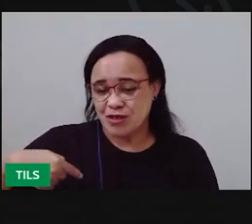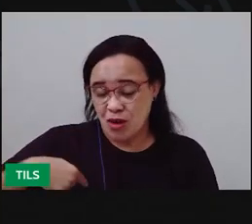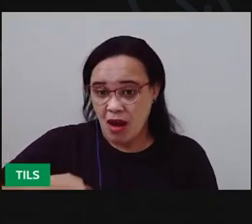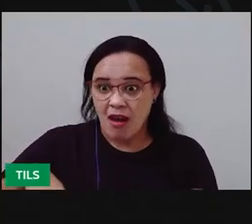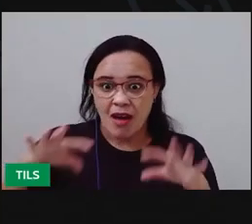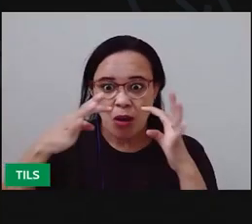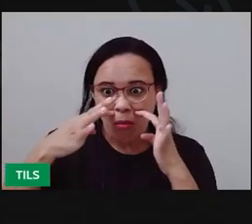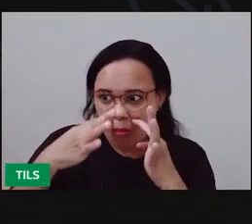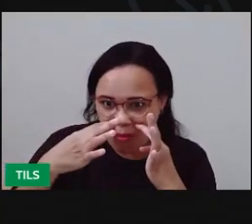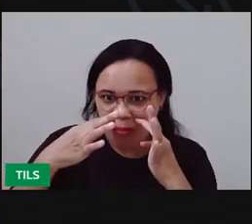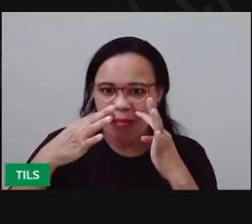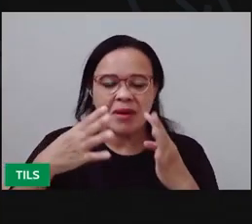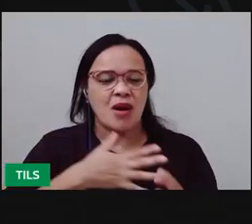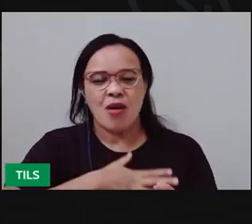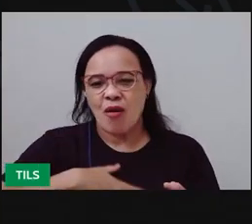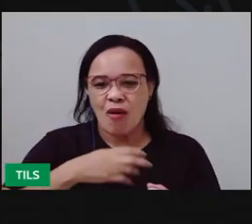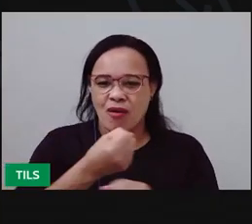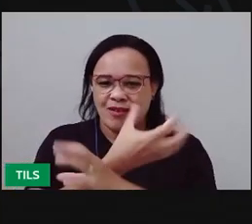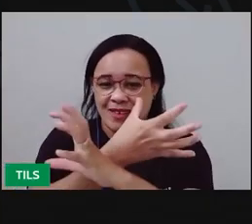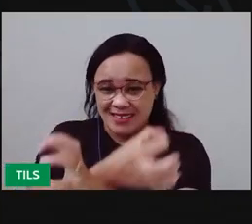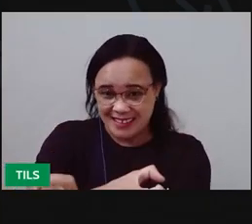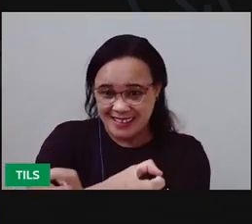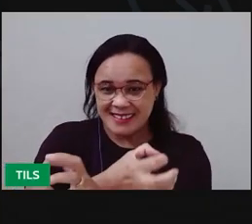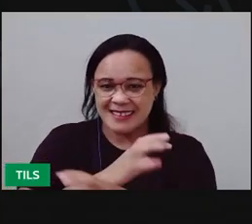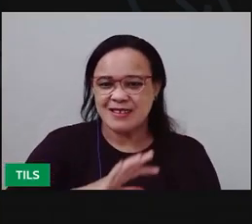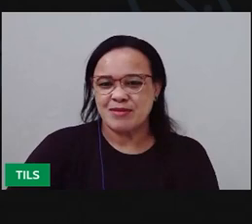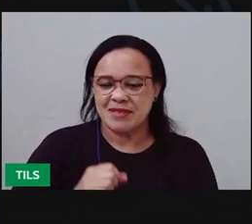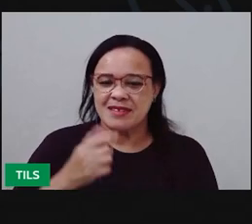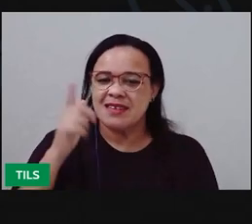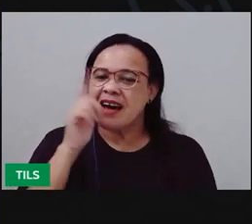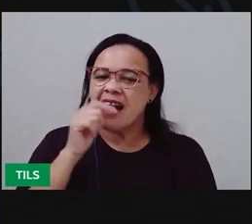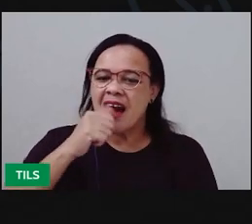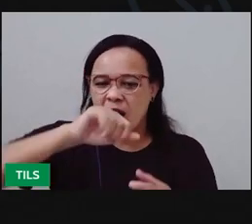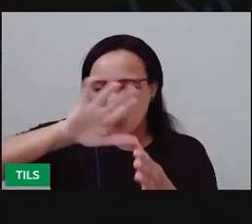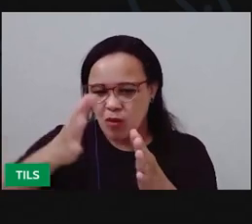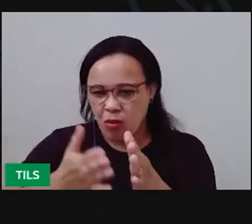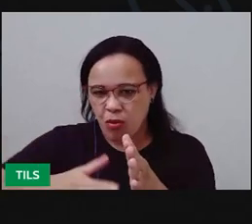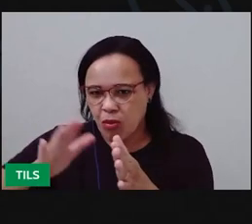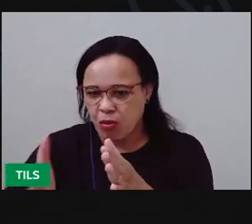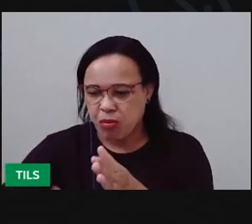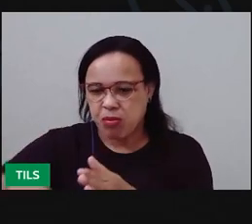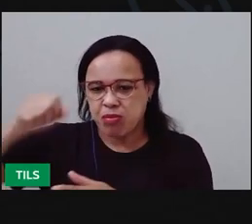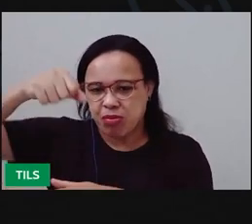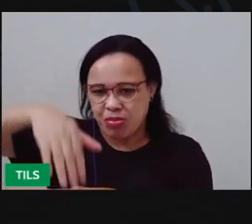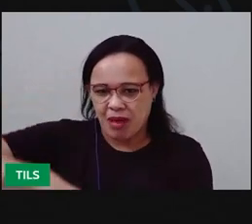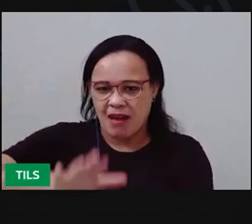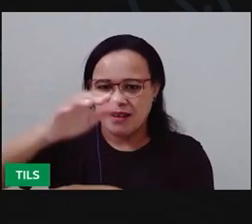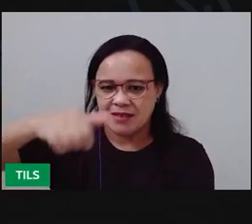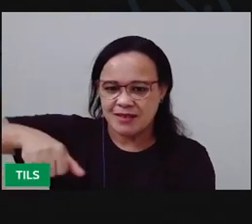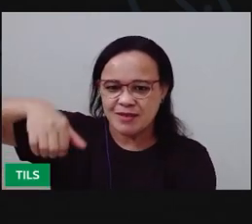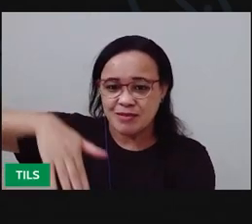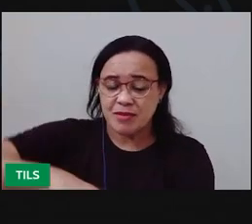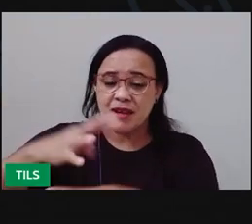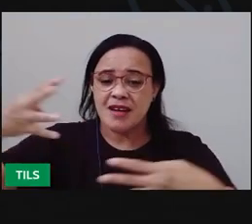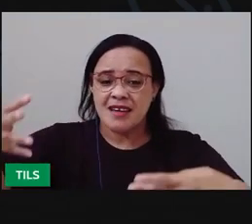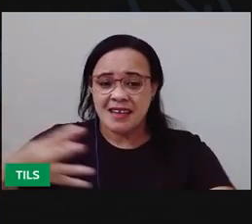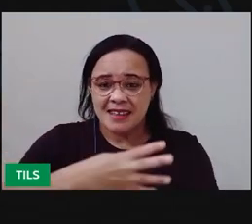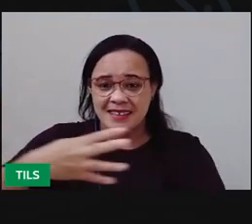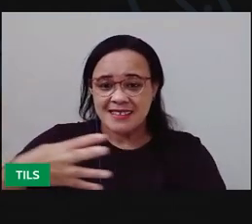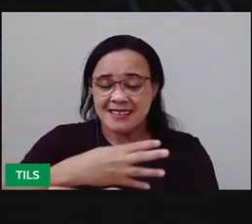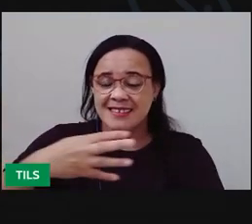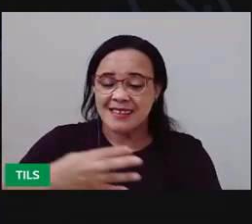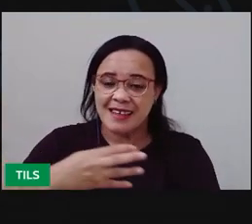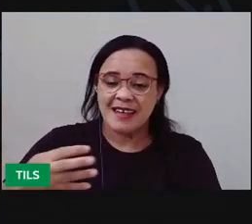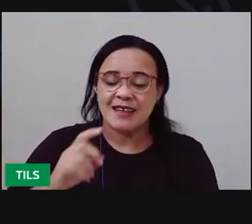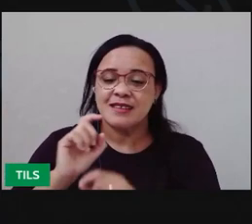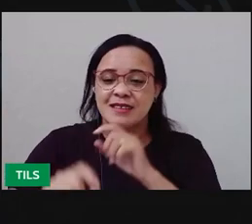verde mata, quando tem água descendo pelo topo da cascada. E a cigarra fazendo uma perfeita serenata.